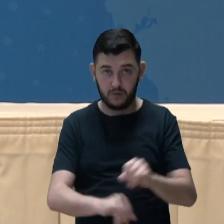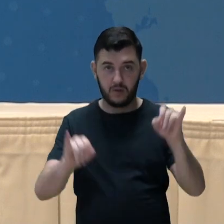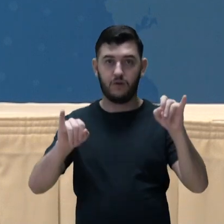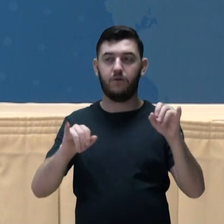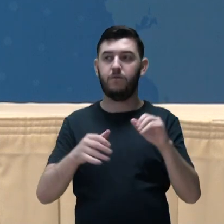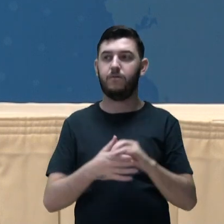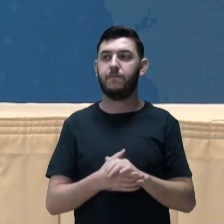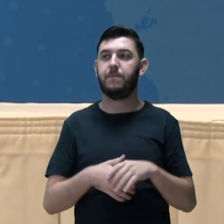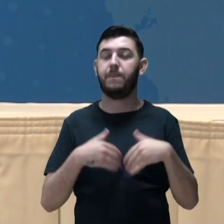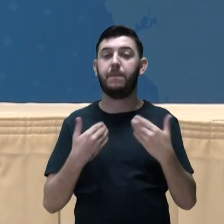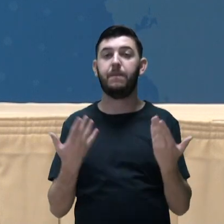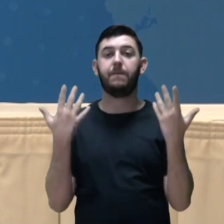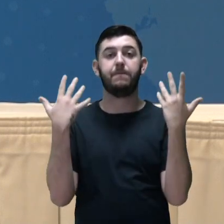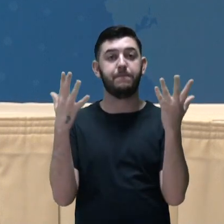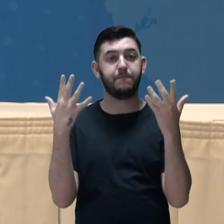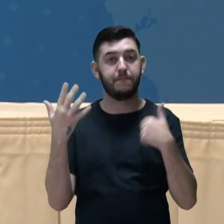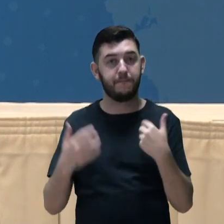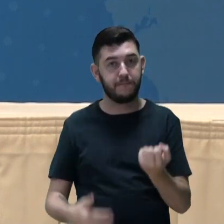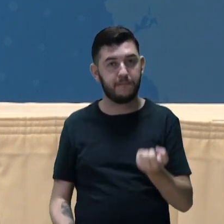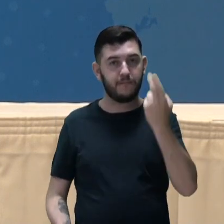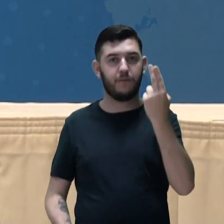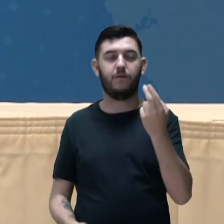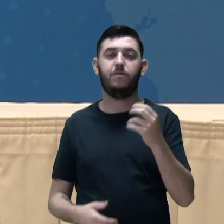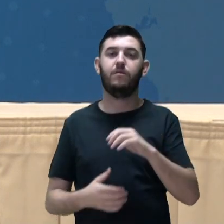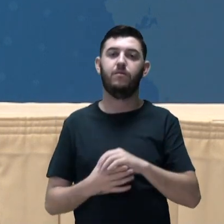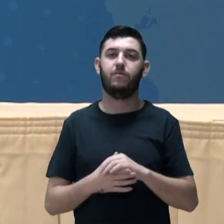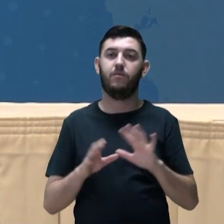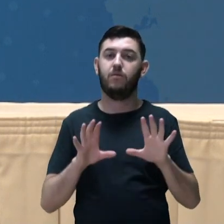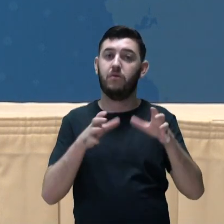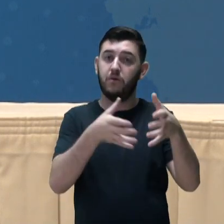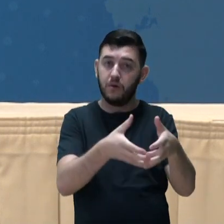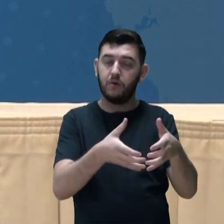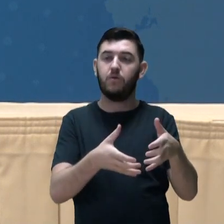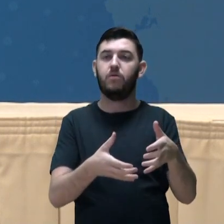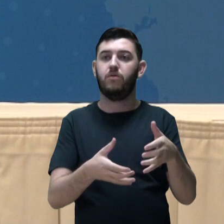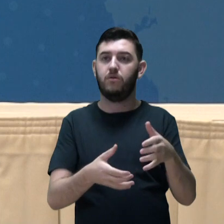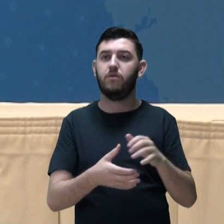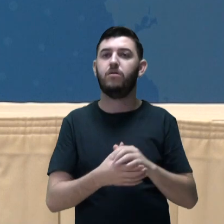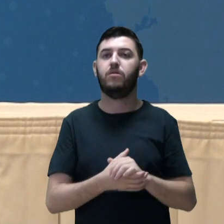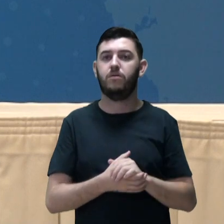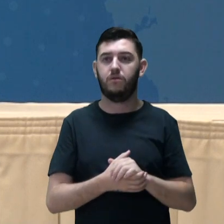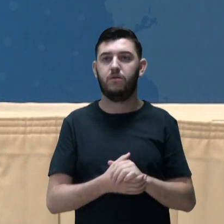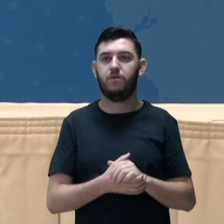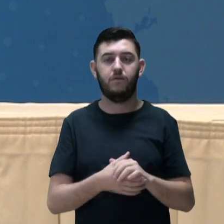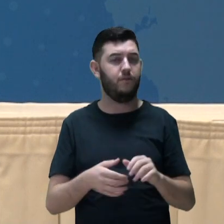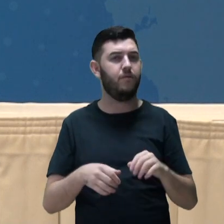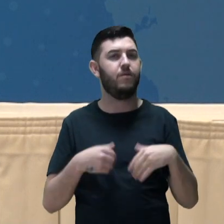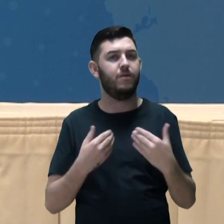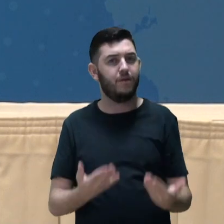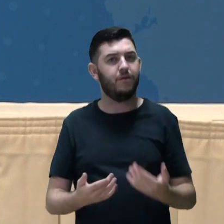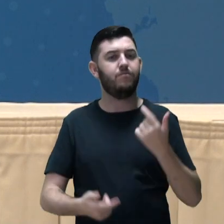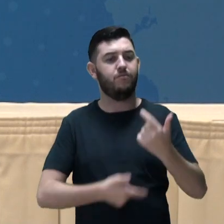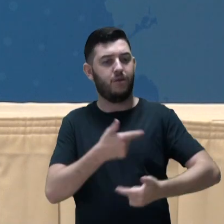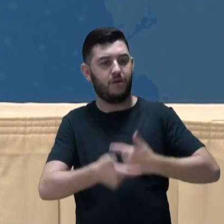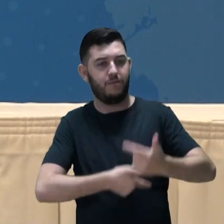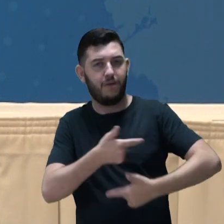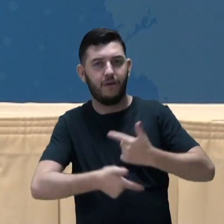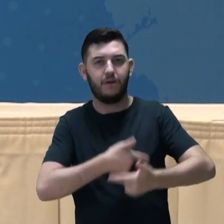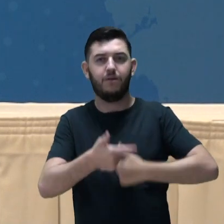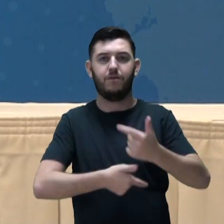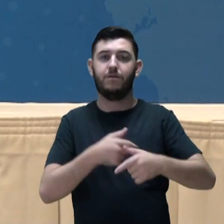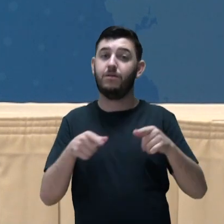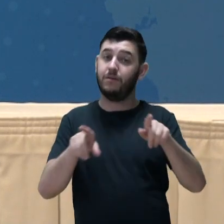Inicialmente, gostaria de parabenizar toda a equipe da DAF, incluindo a mim, naturalmente, nesse processo, que